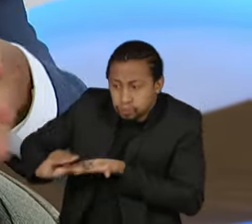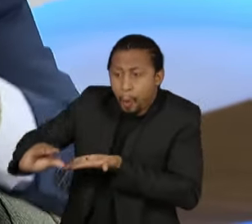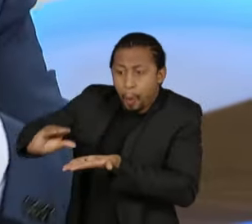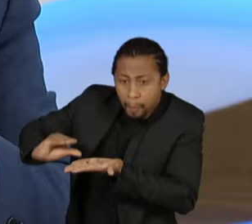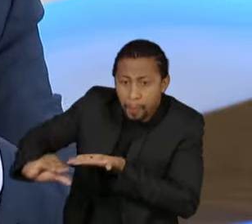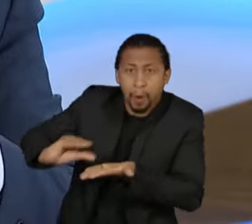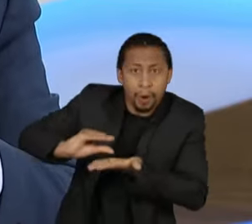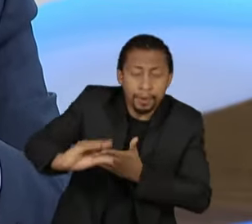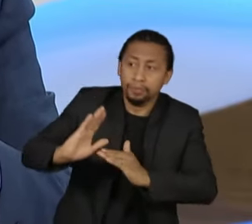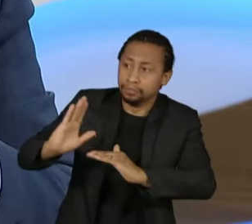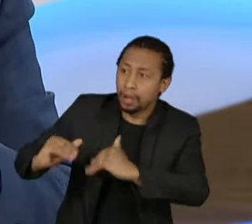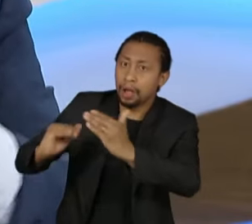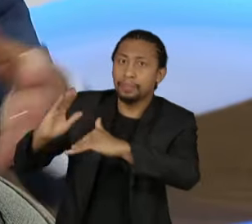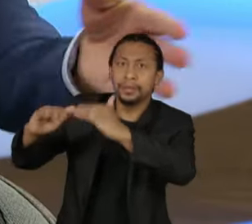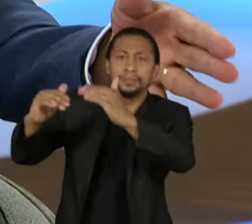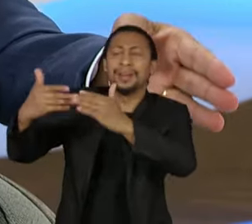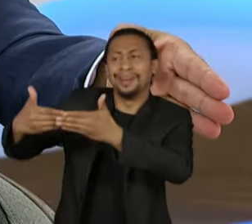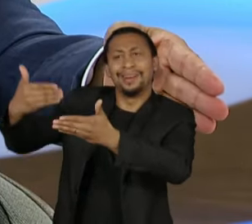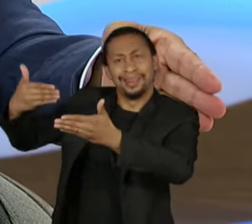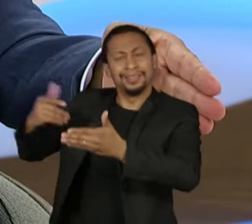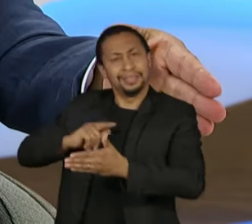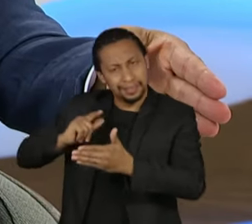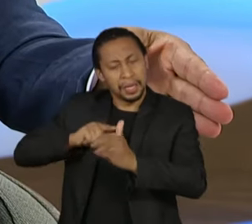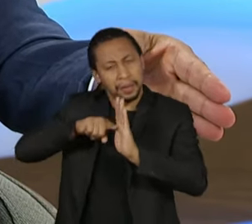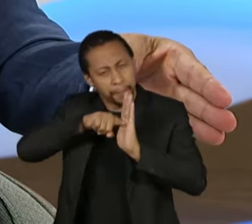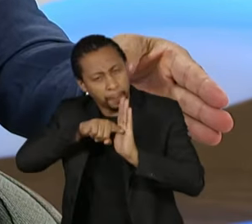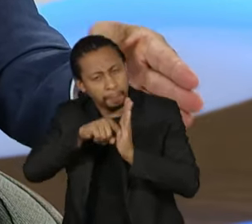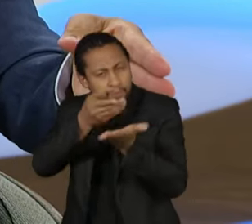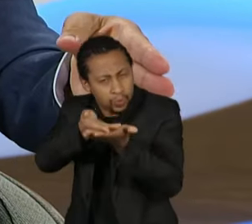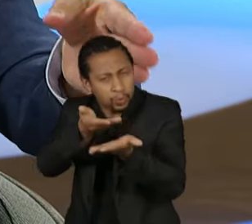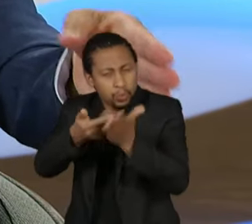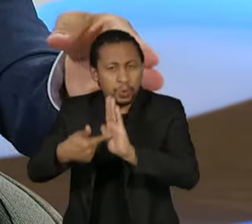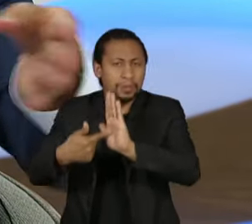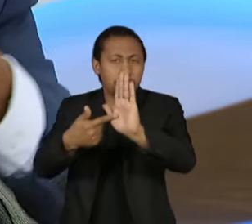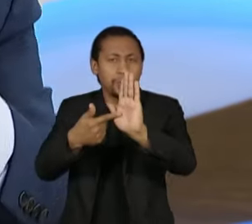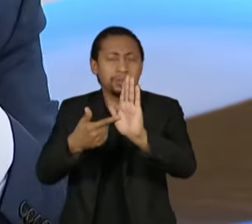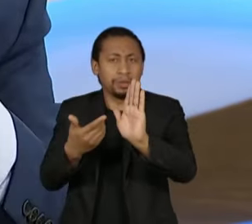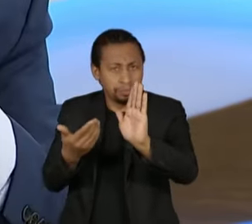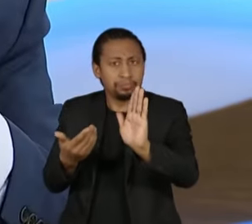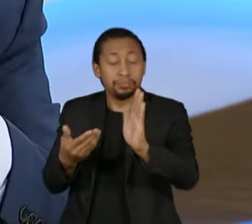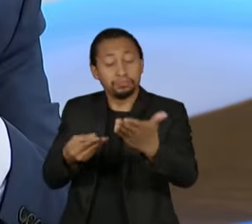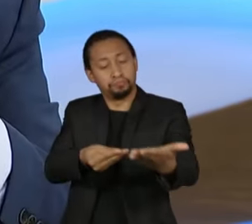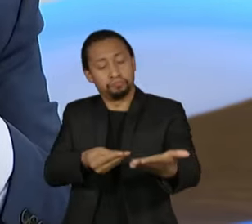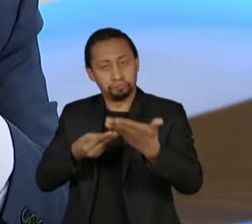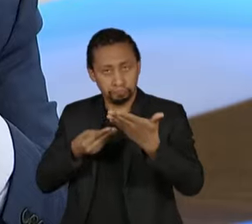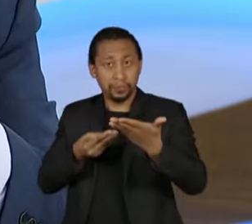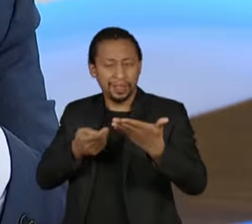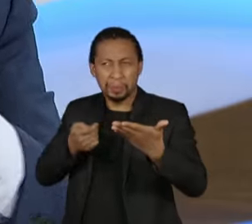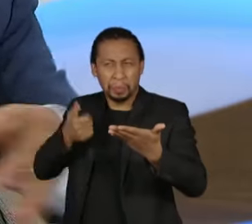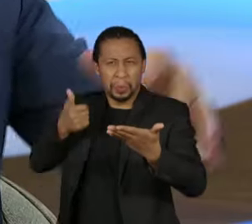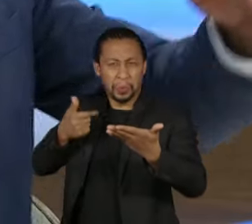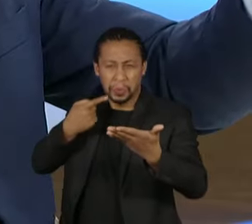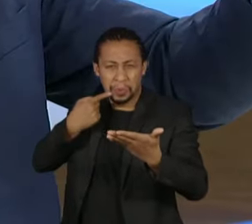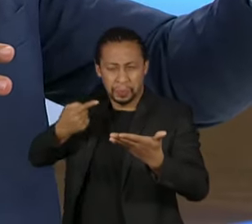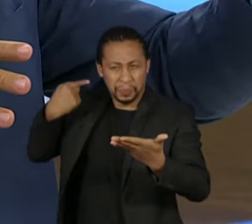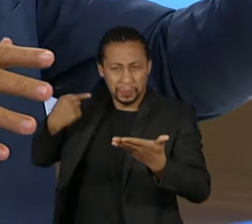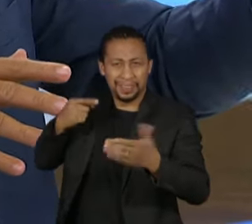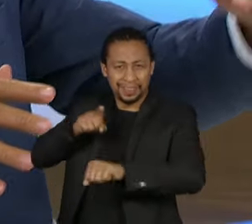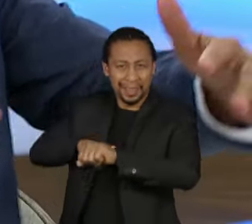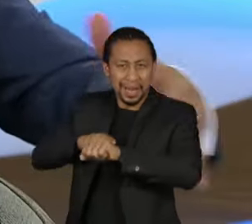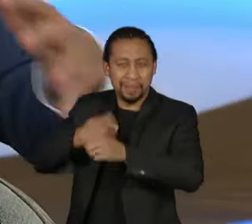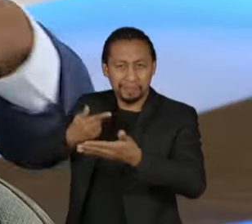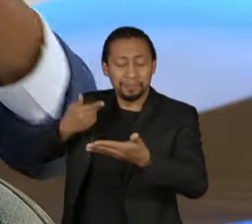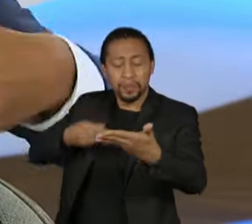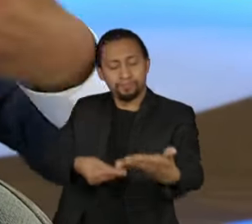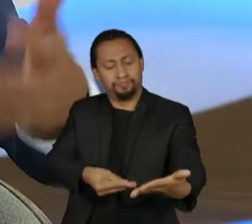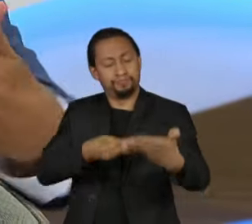estudos recentes mostrando isso. Agora, eu recebi um atualizado do economista Raul Veloso, em que ele mostra o